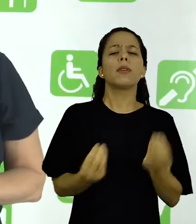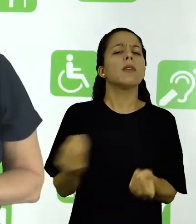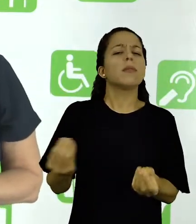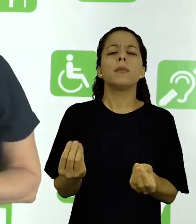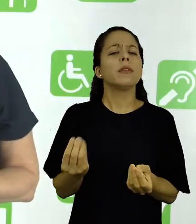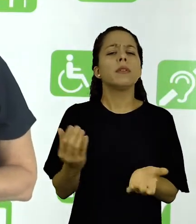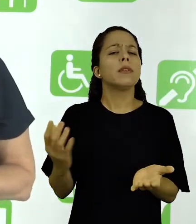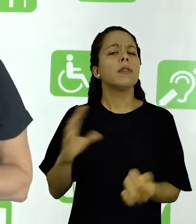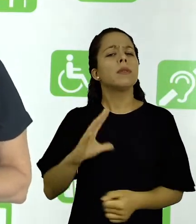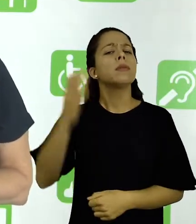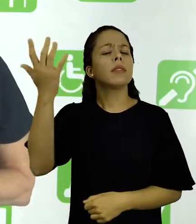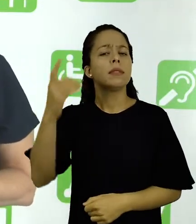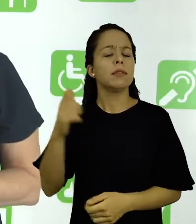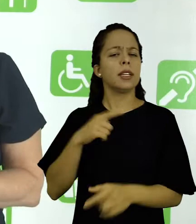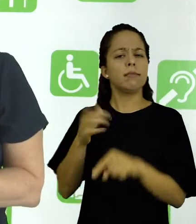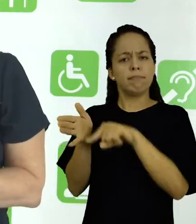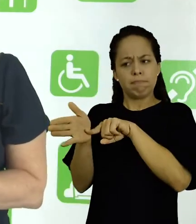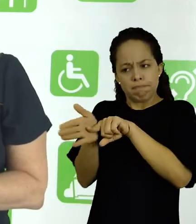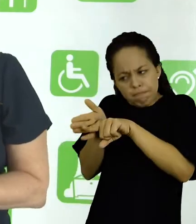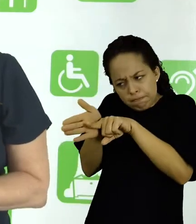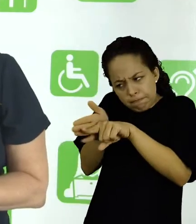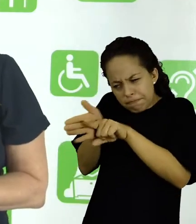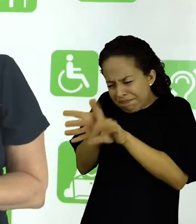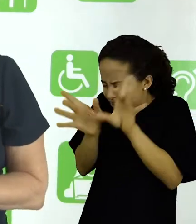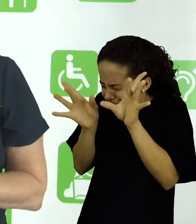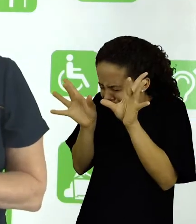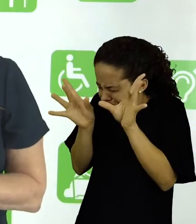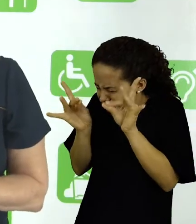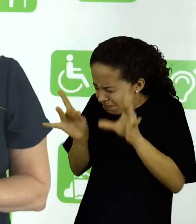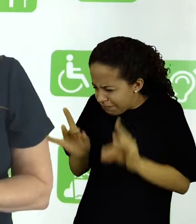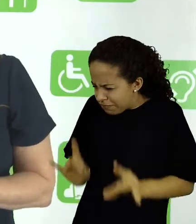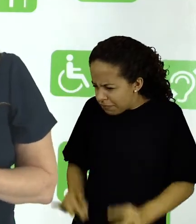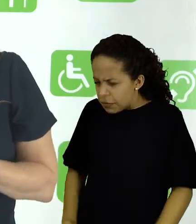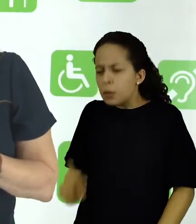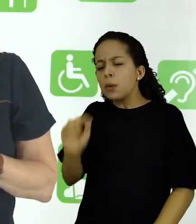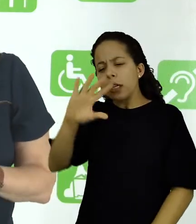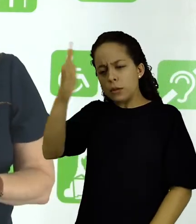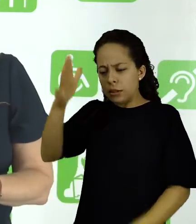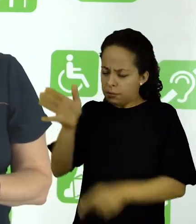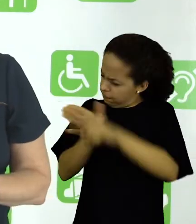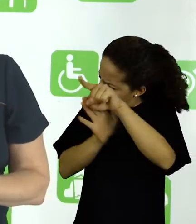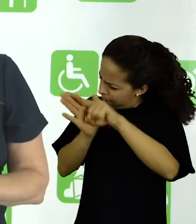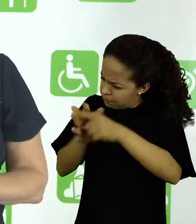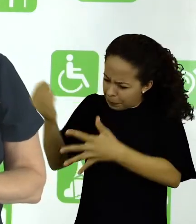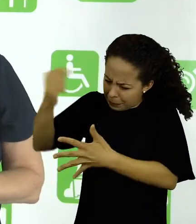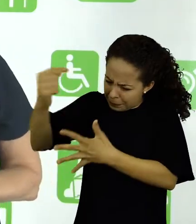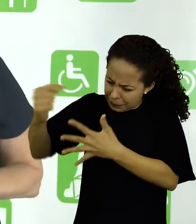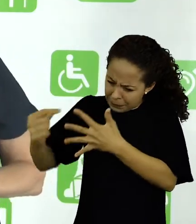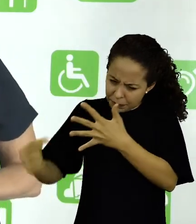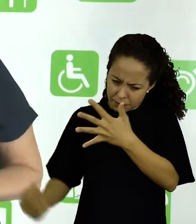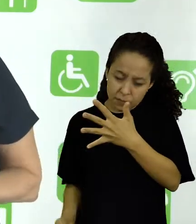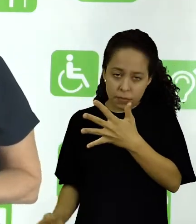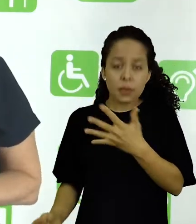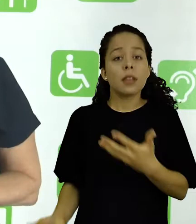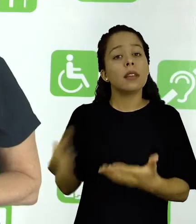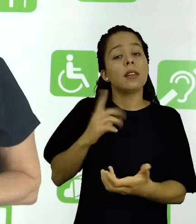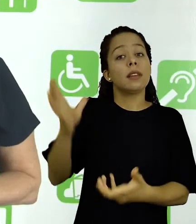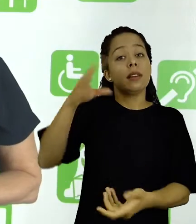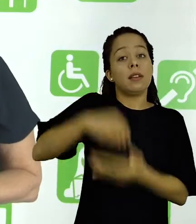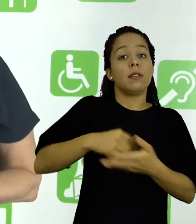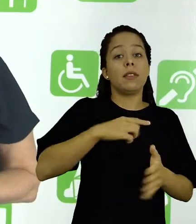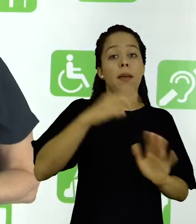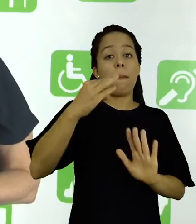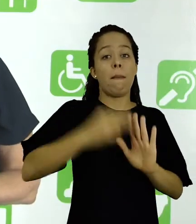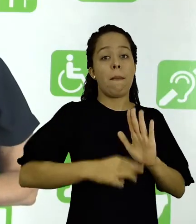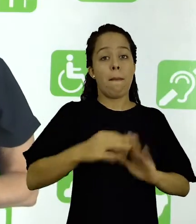conhecimento, ele se deu por meio de uma investigação rigorosa dos fatos. E essa investigação, ela se